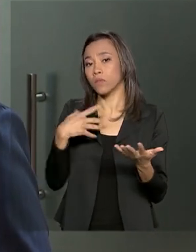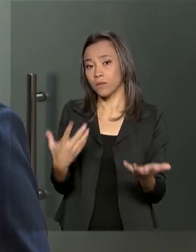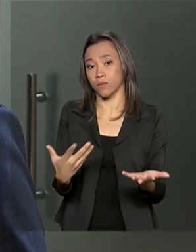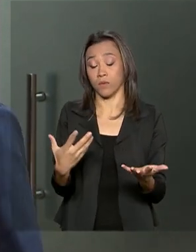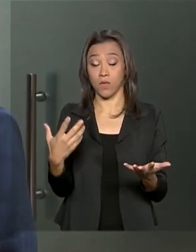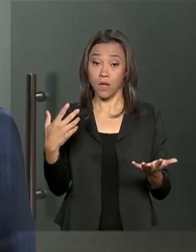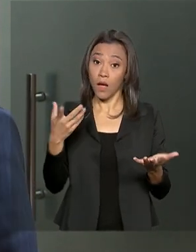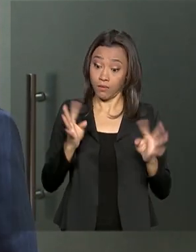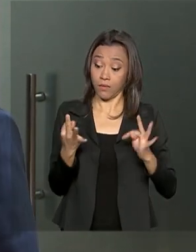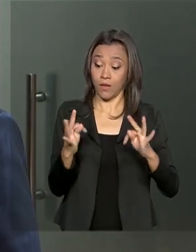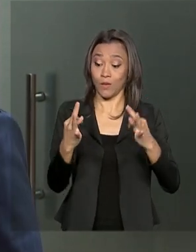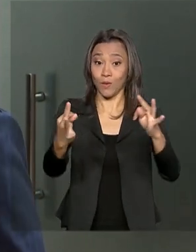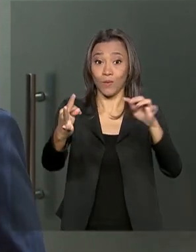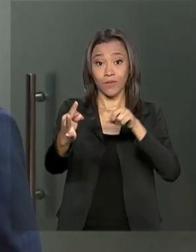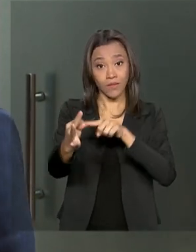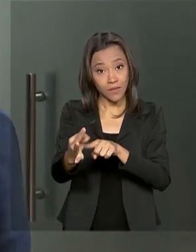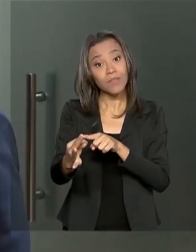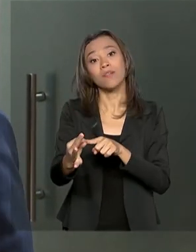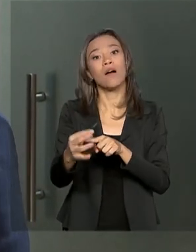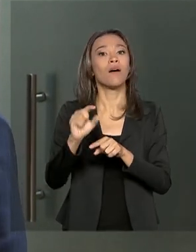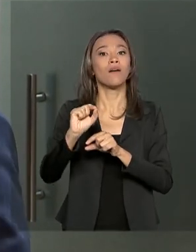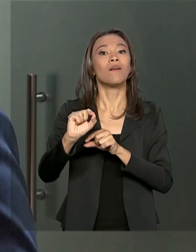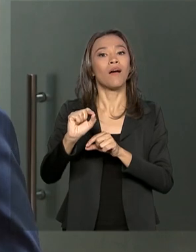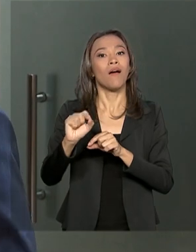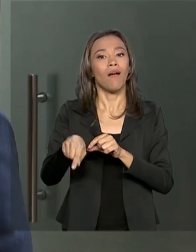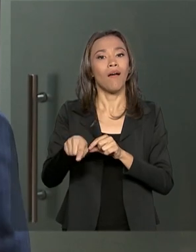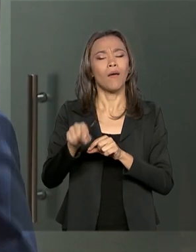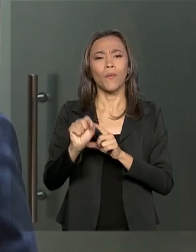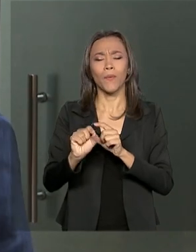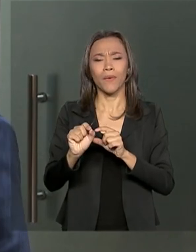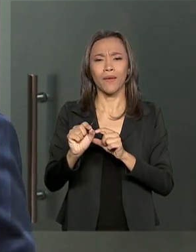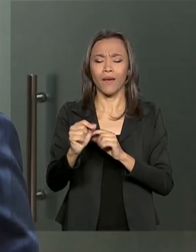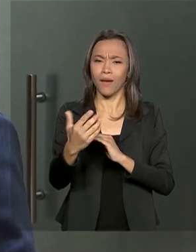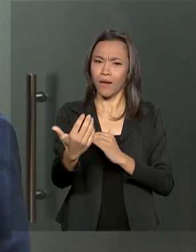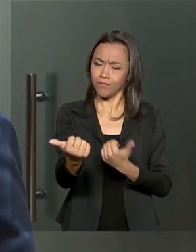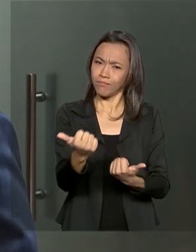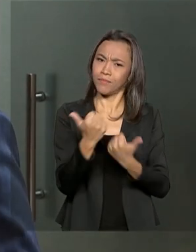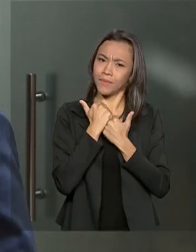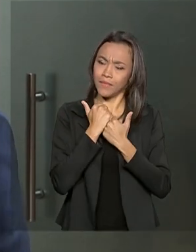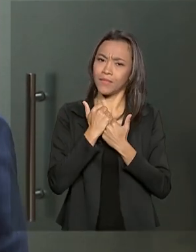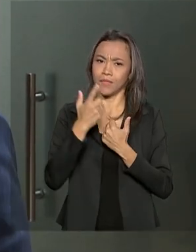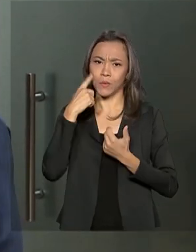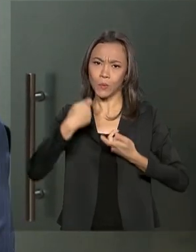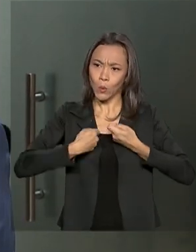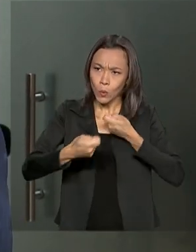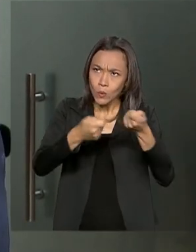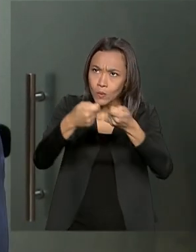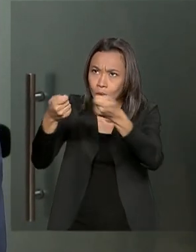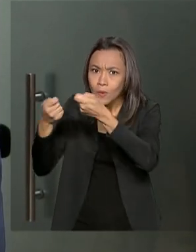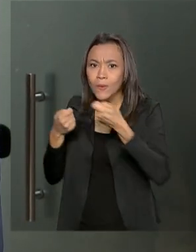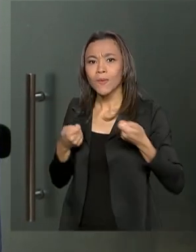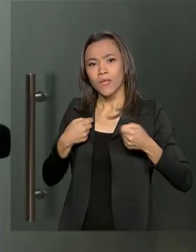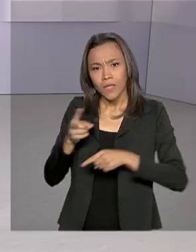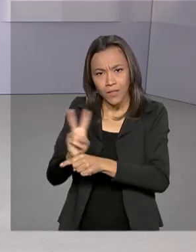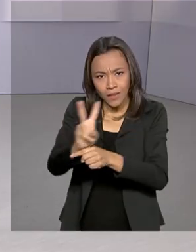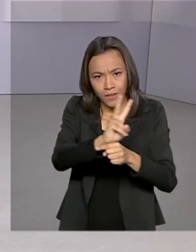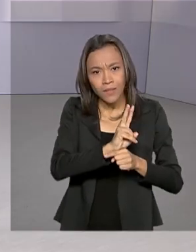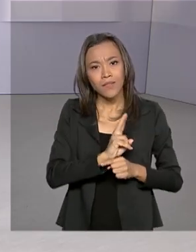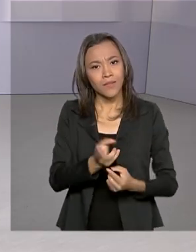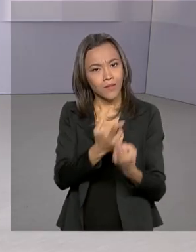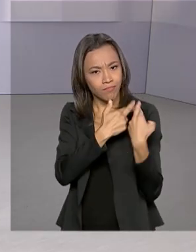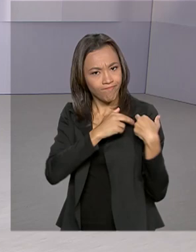a tecnologia de informação vindo ao encontro da regulação, ajudando a agência nessa tarefa.